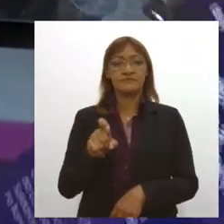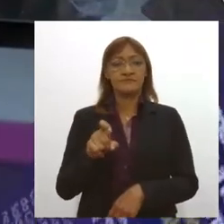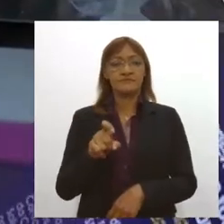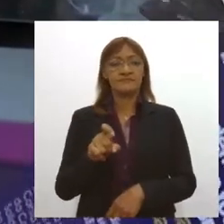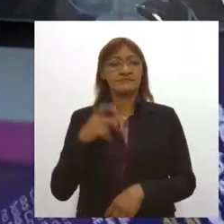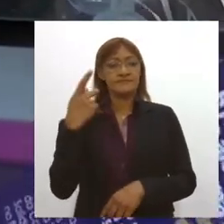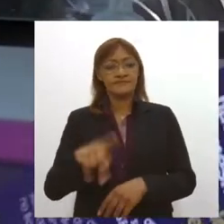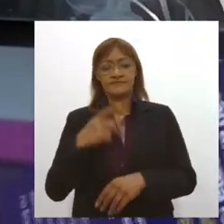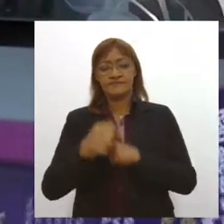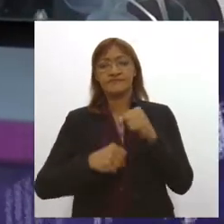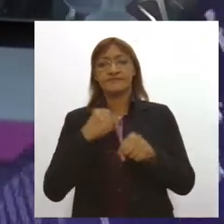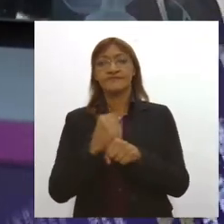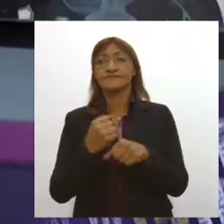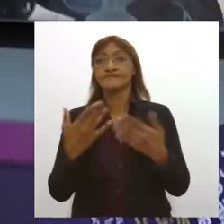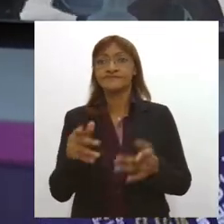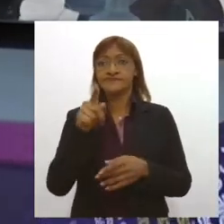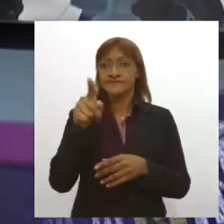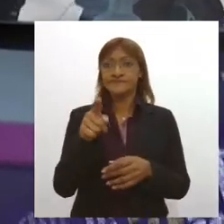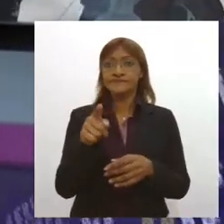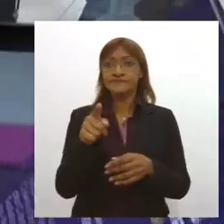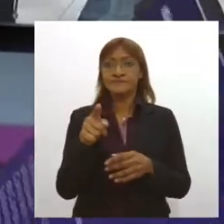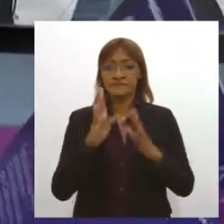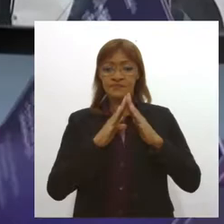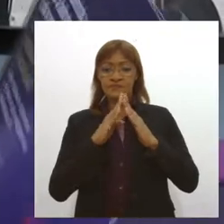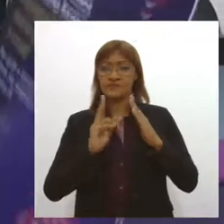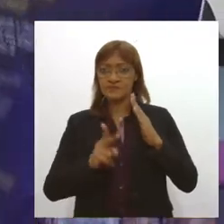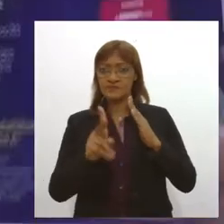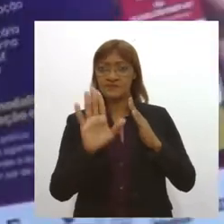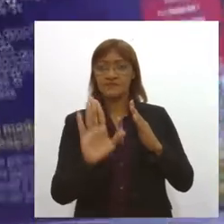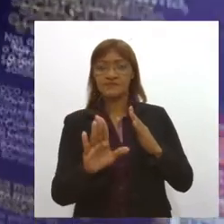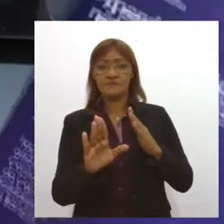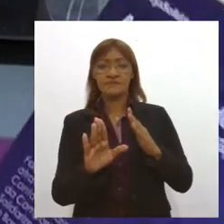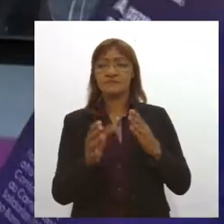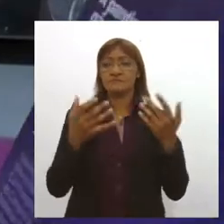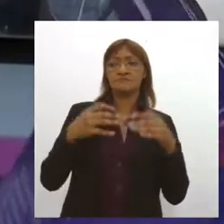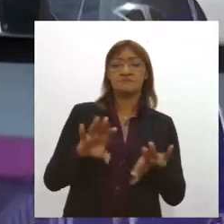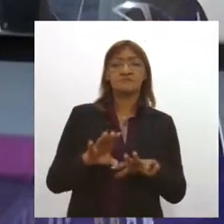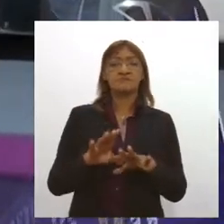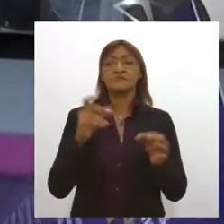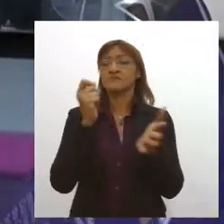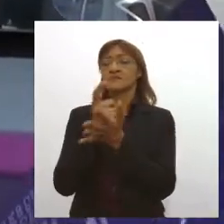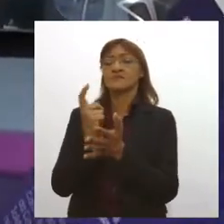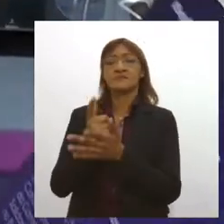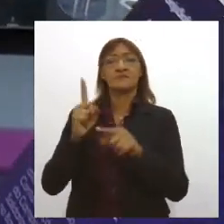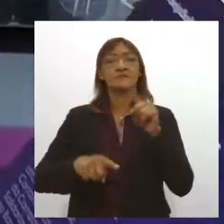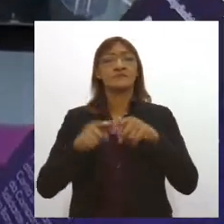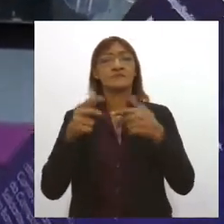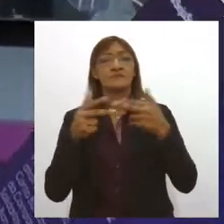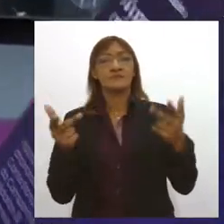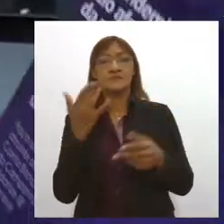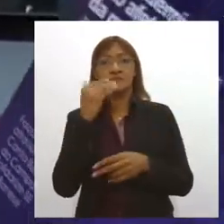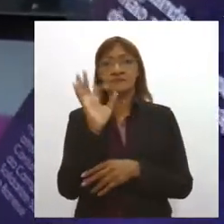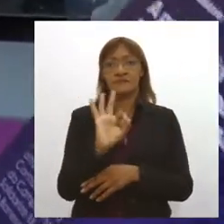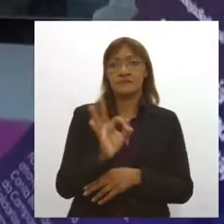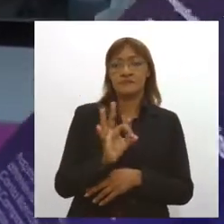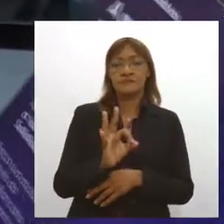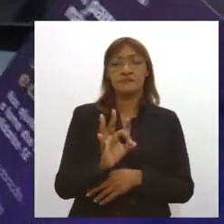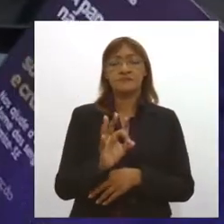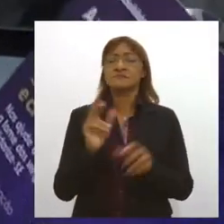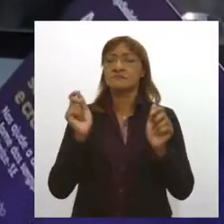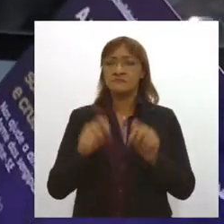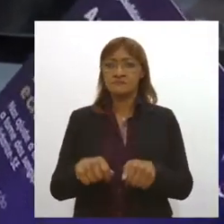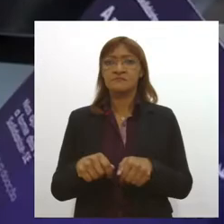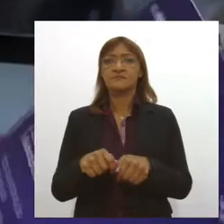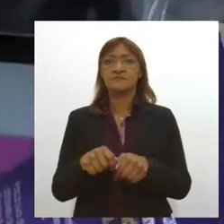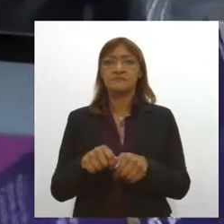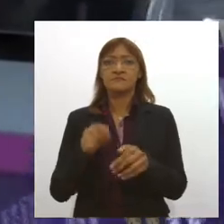Então, esse PIX, se você não quiser sair de casa, não quiser sair para comprar o alimento, nem se chegar a trazer para a entrega, você pode